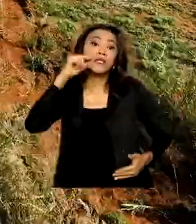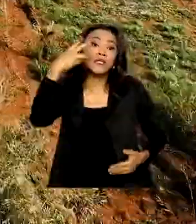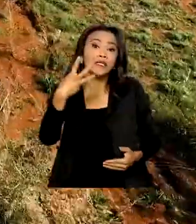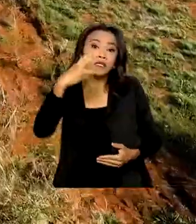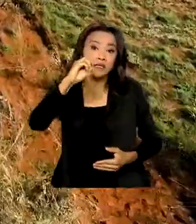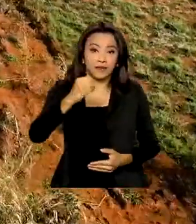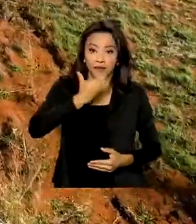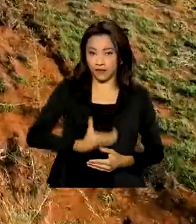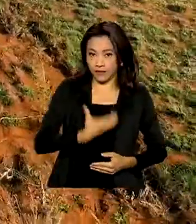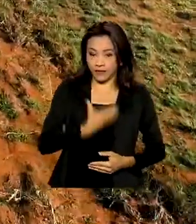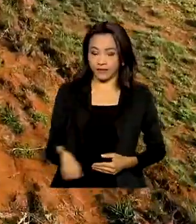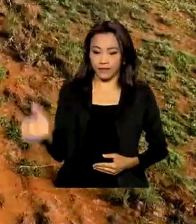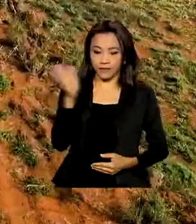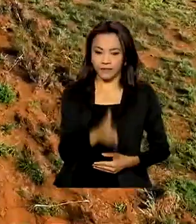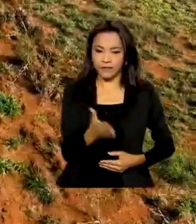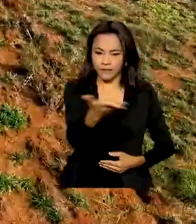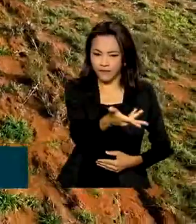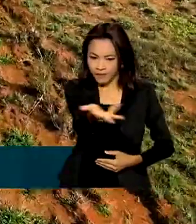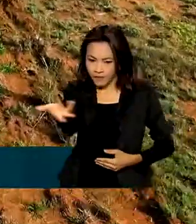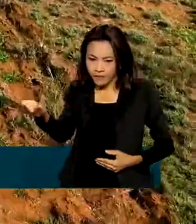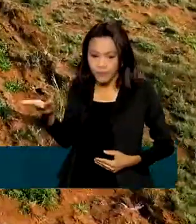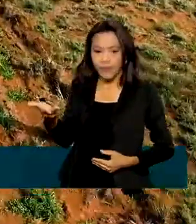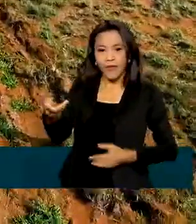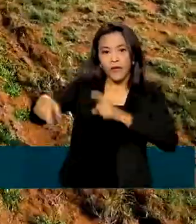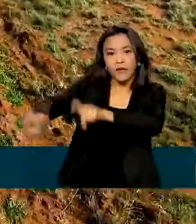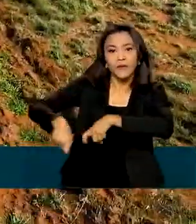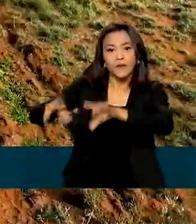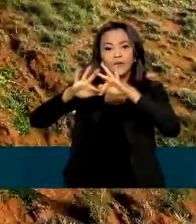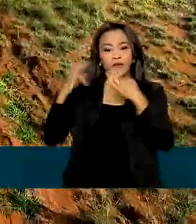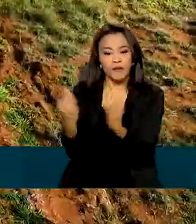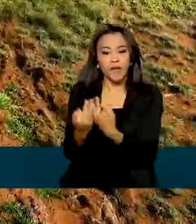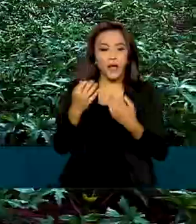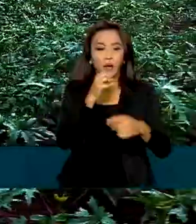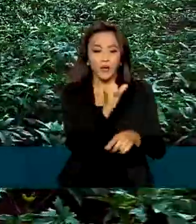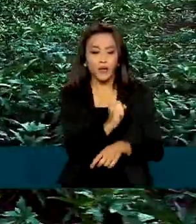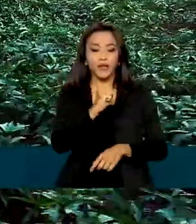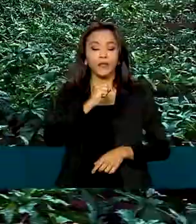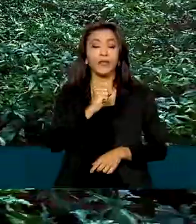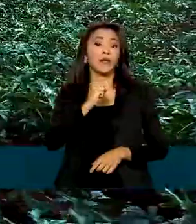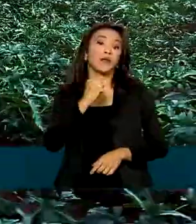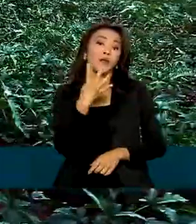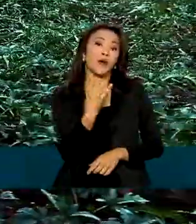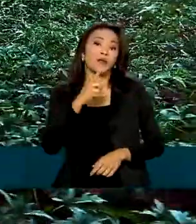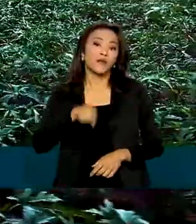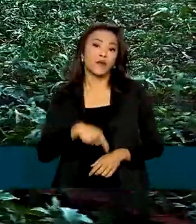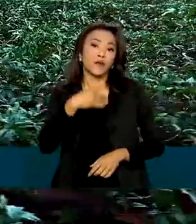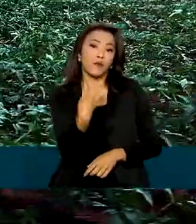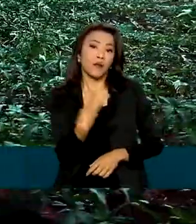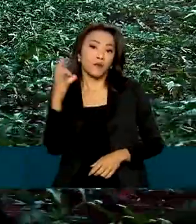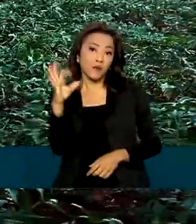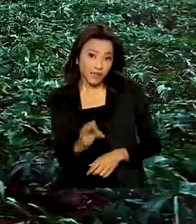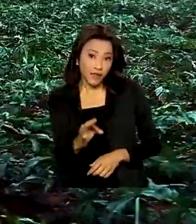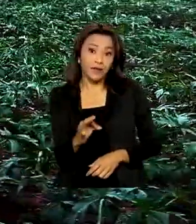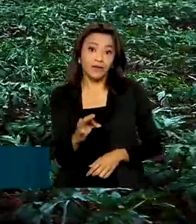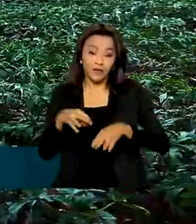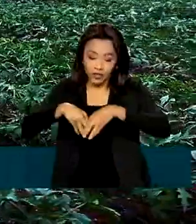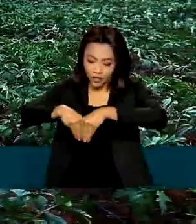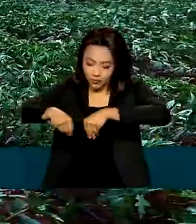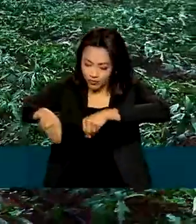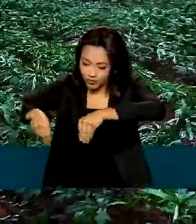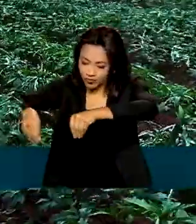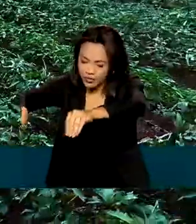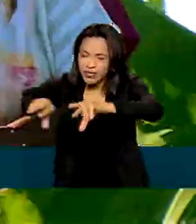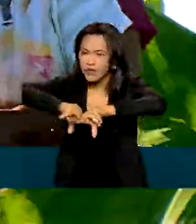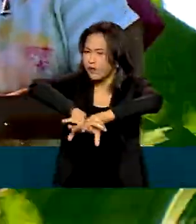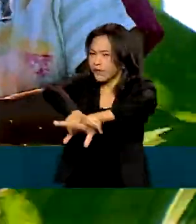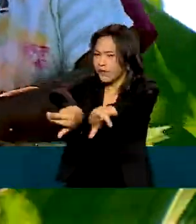A agricultura familiar representa 84,4% das propriedades rurais do país. São milhares